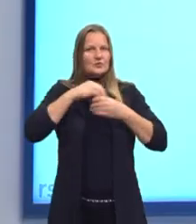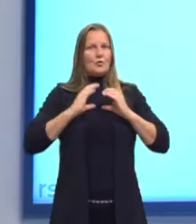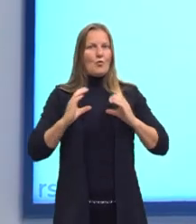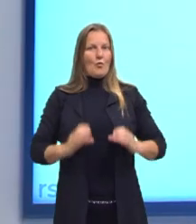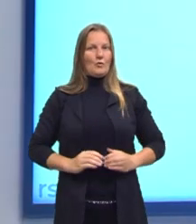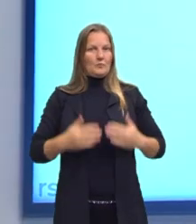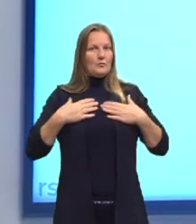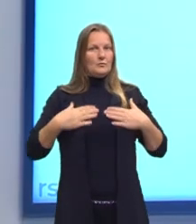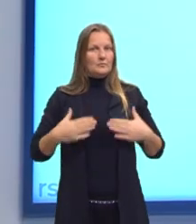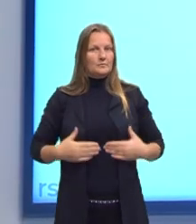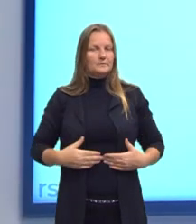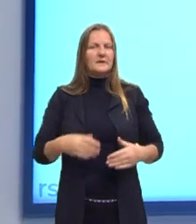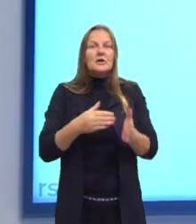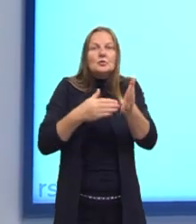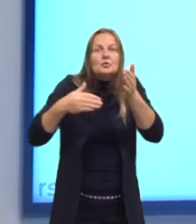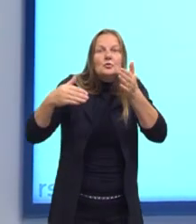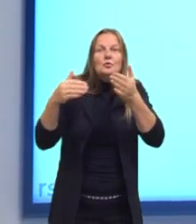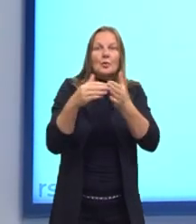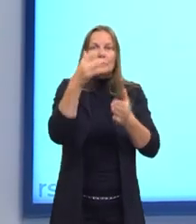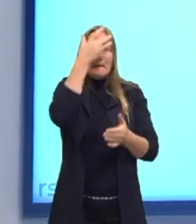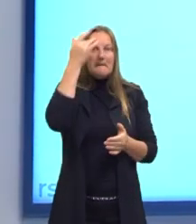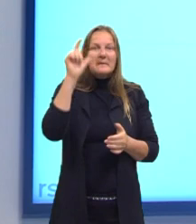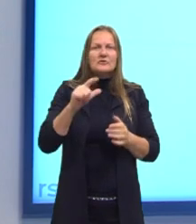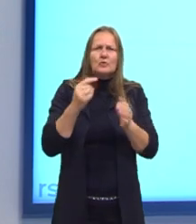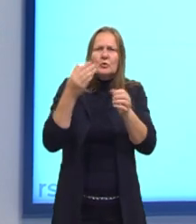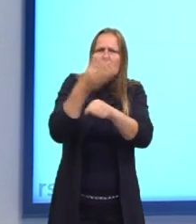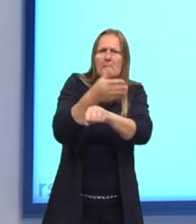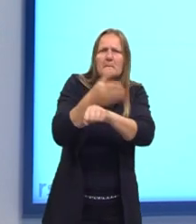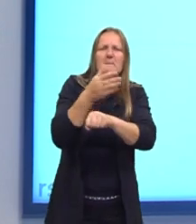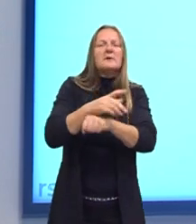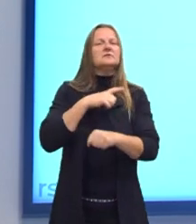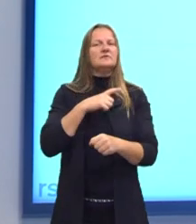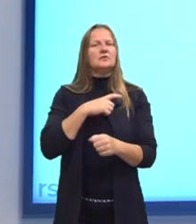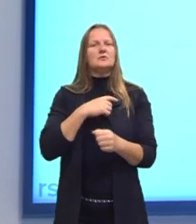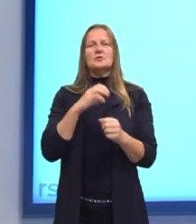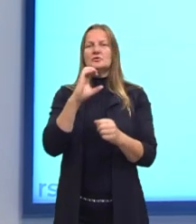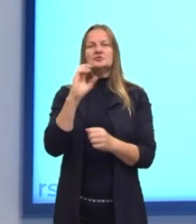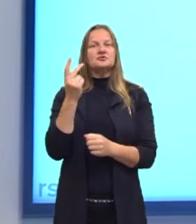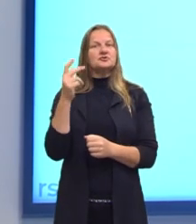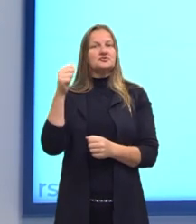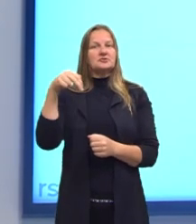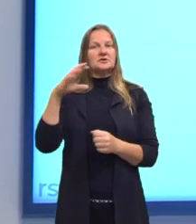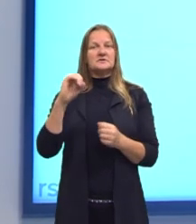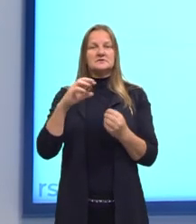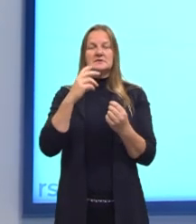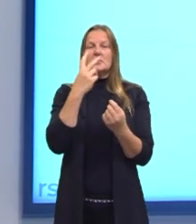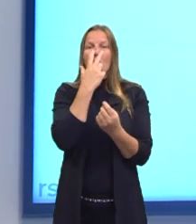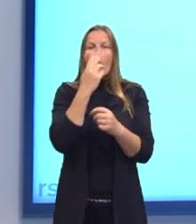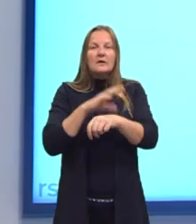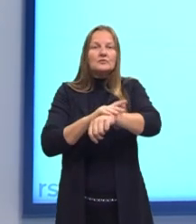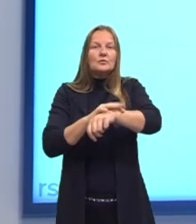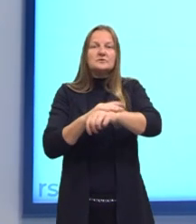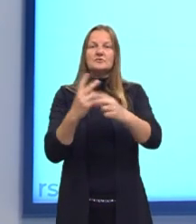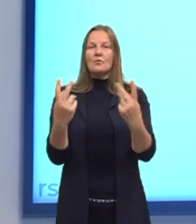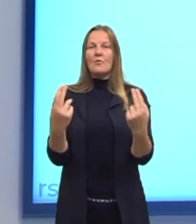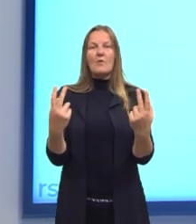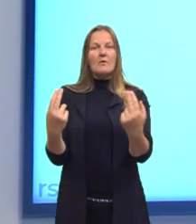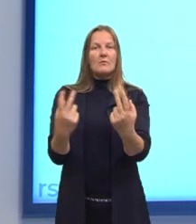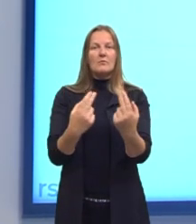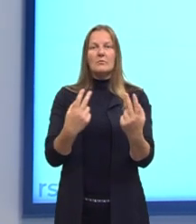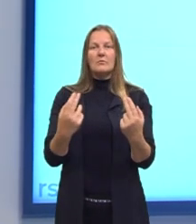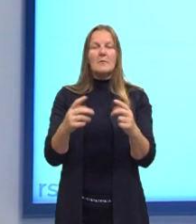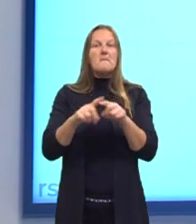Todas as pessoas que participaram do estudo tiveram a mesma chance de ficar doentes. Mas aquelas que